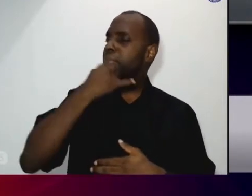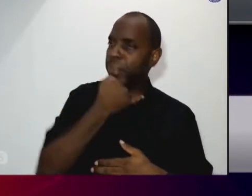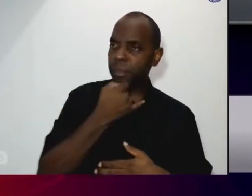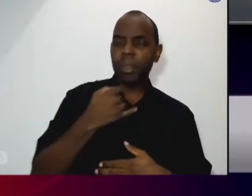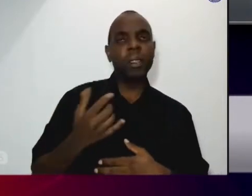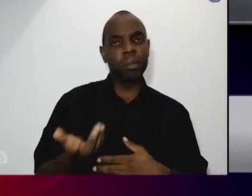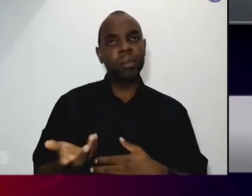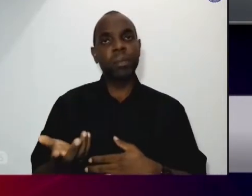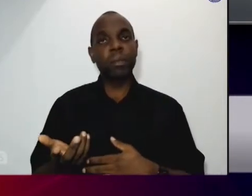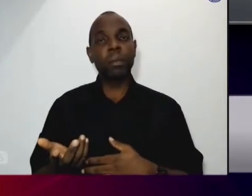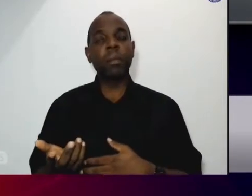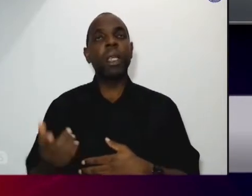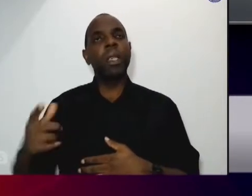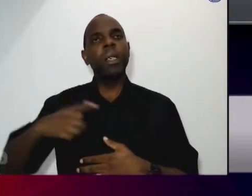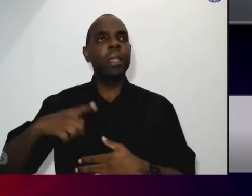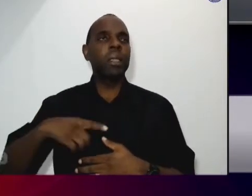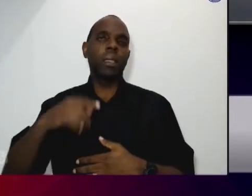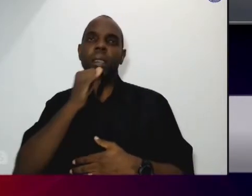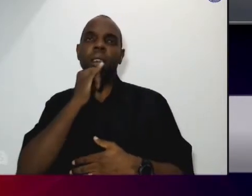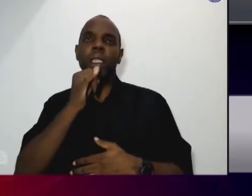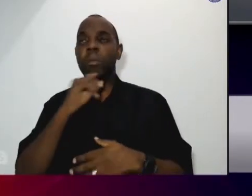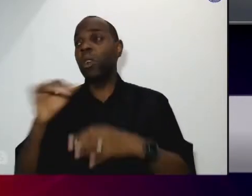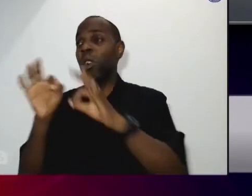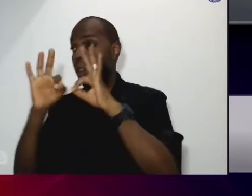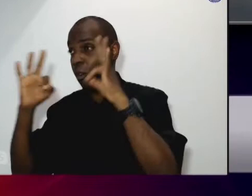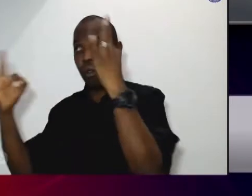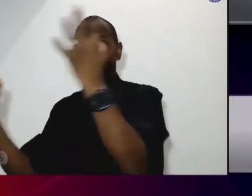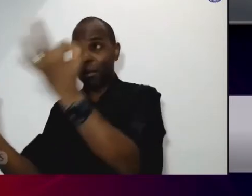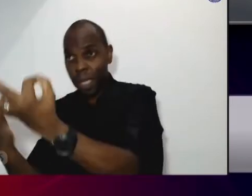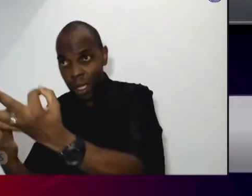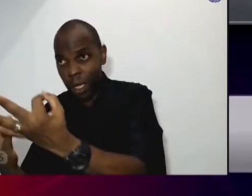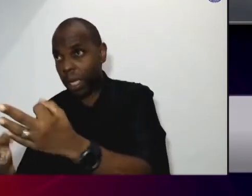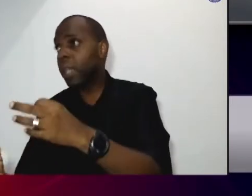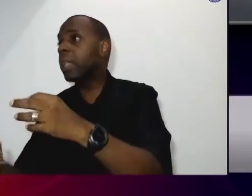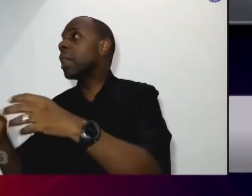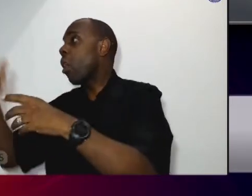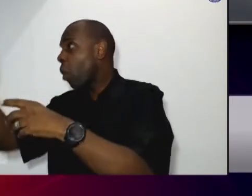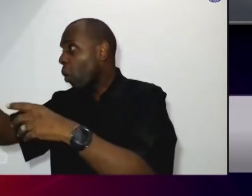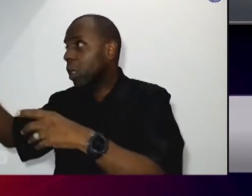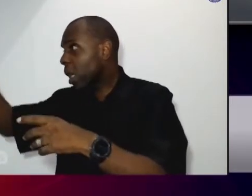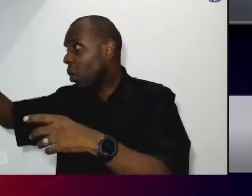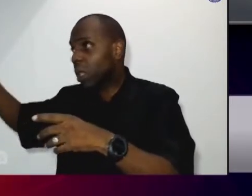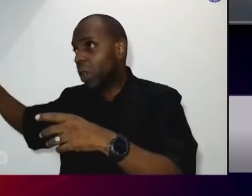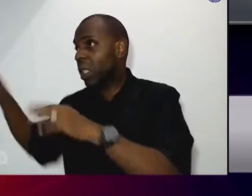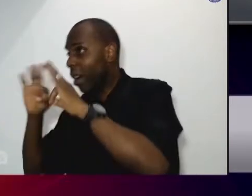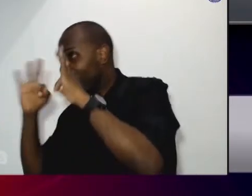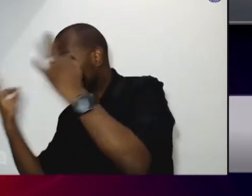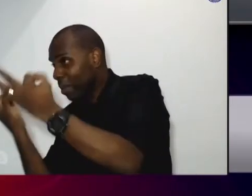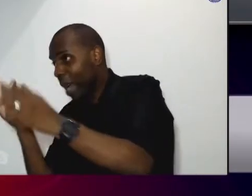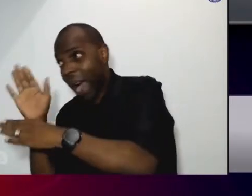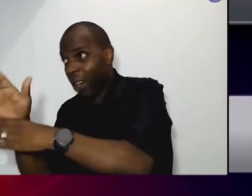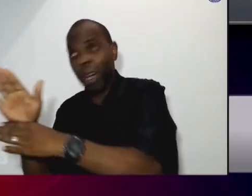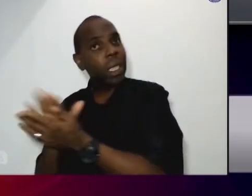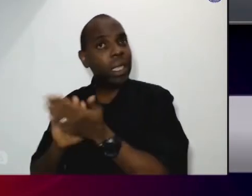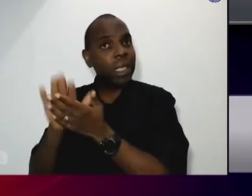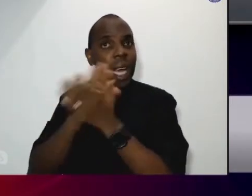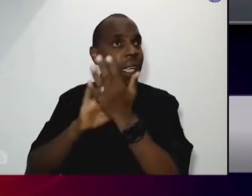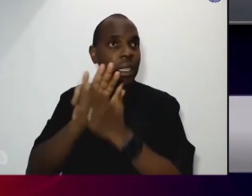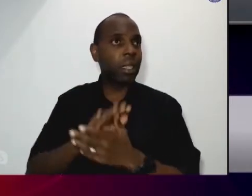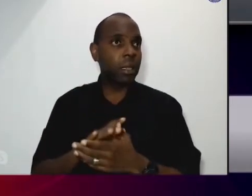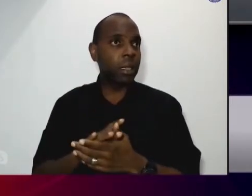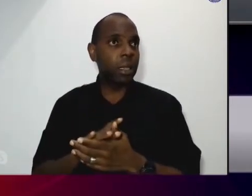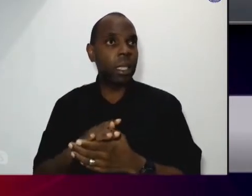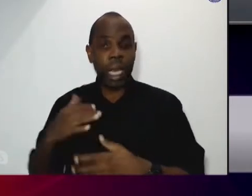sozinhas assim até com familiares ela não tem o apoio da família para poder fazer a ocorrência registrar a ocorrência